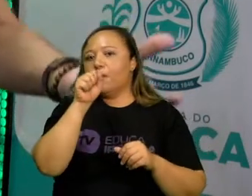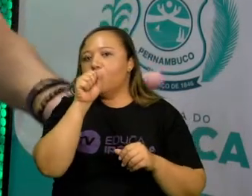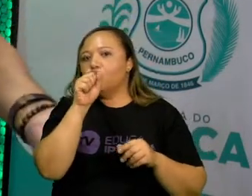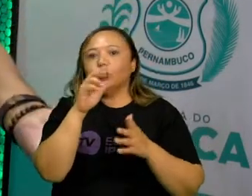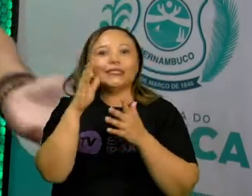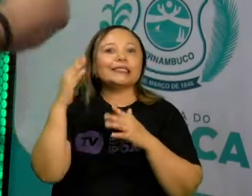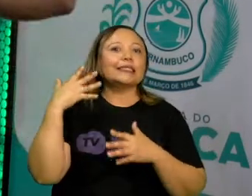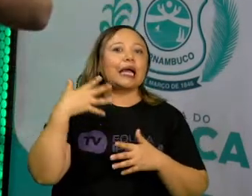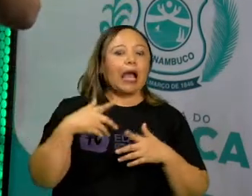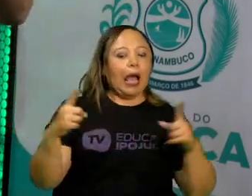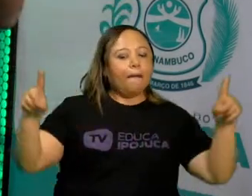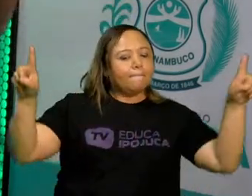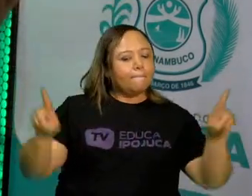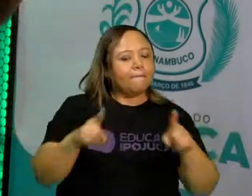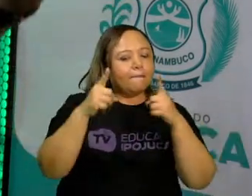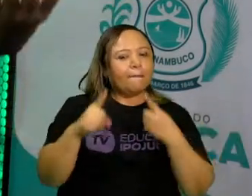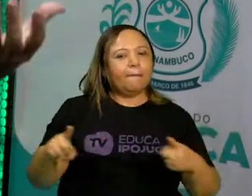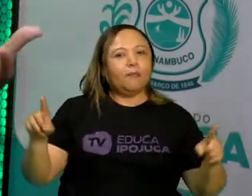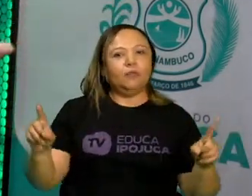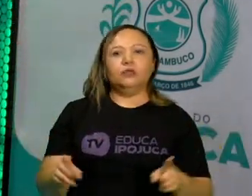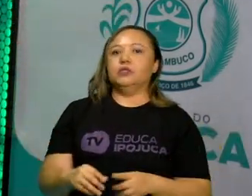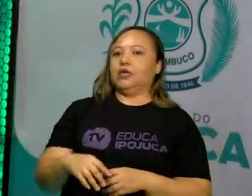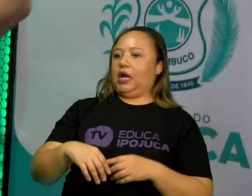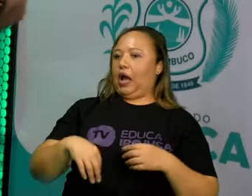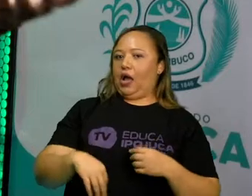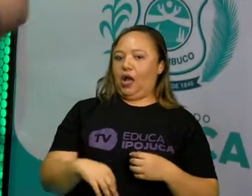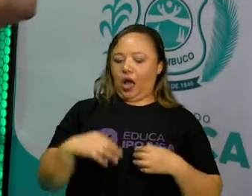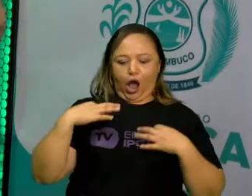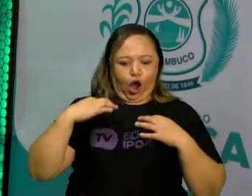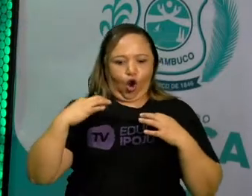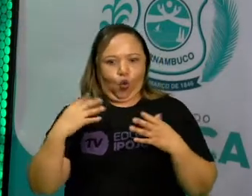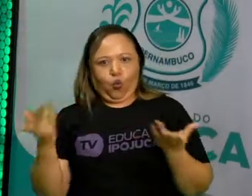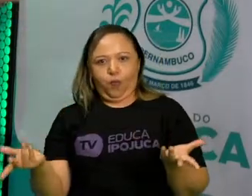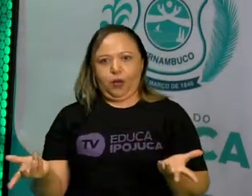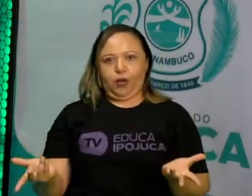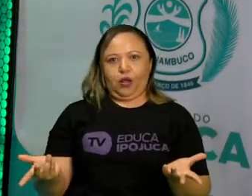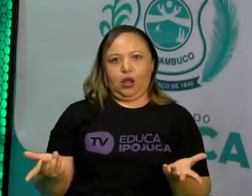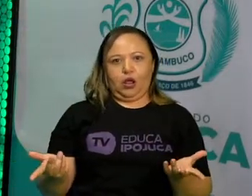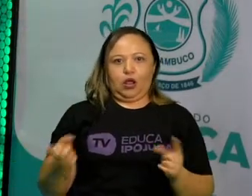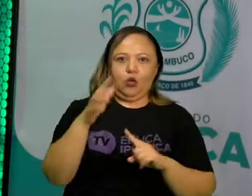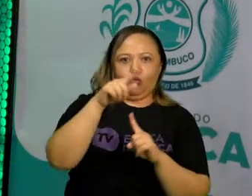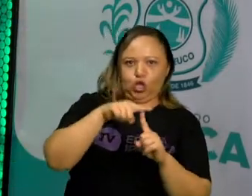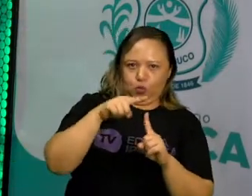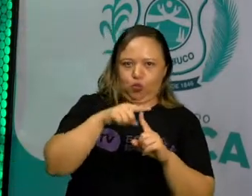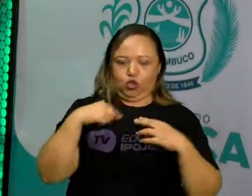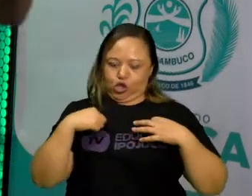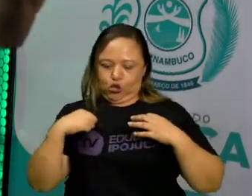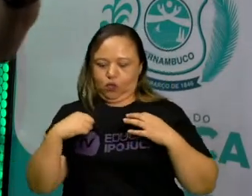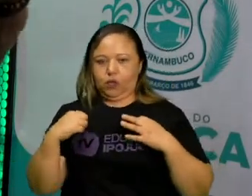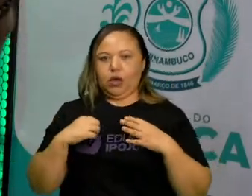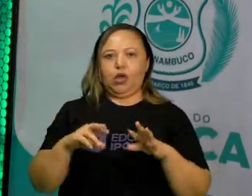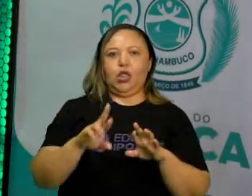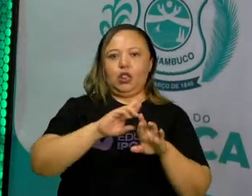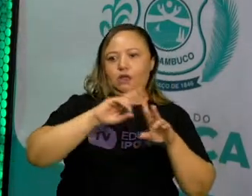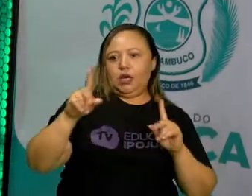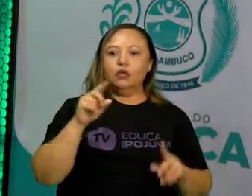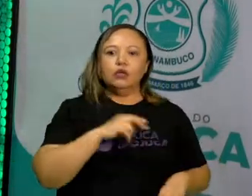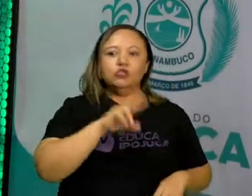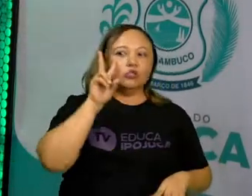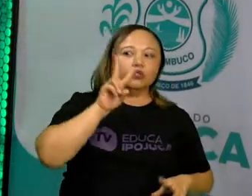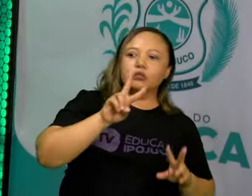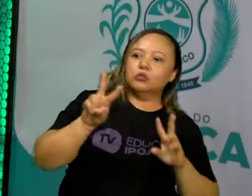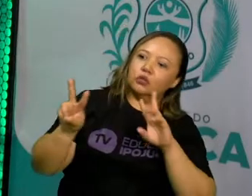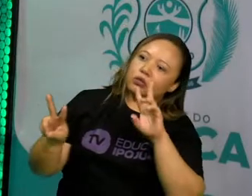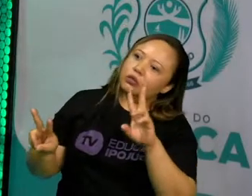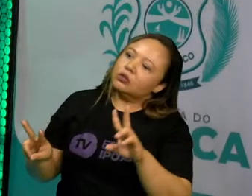musicais, a maneira de se vestir, inclusive. Então, estilo a gente está falando disso. De como a gente vê, de como a coisa